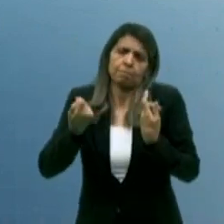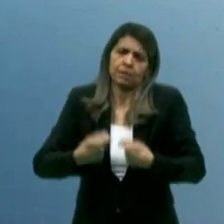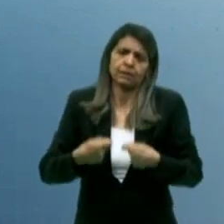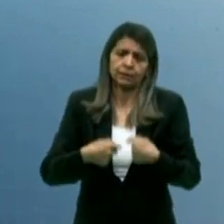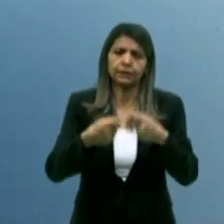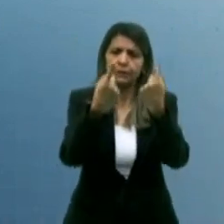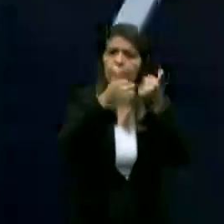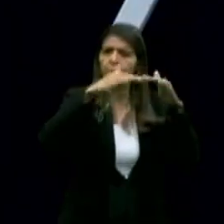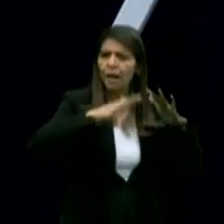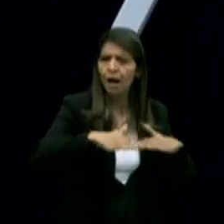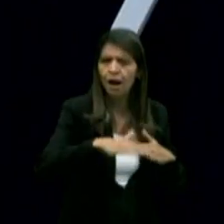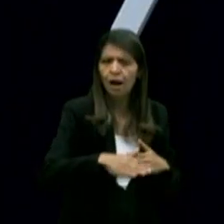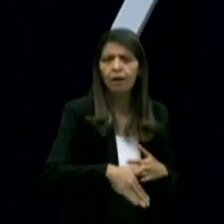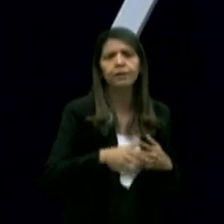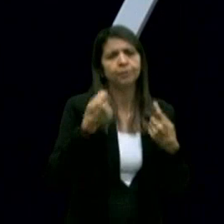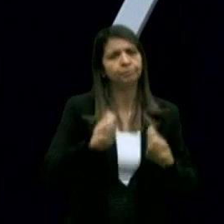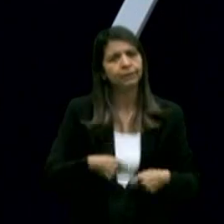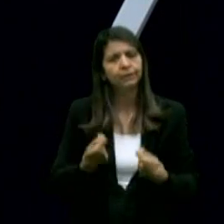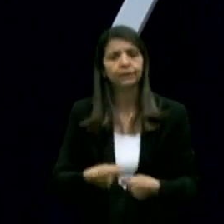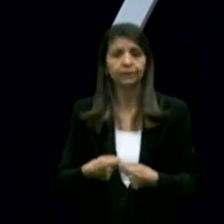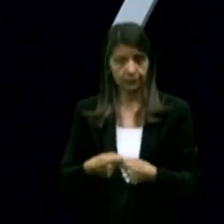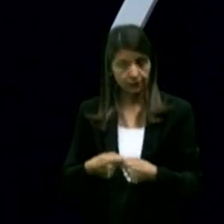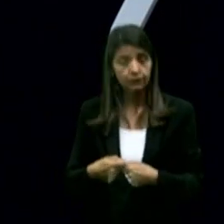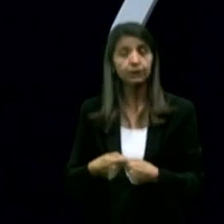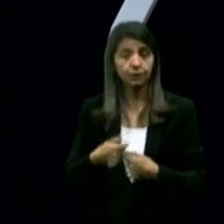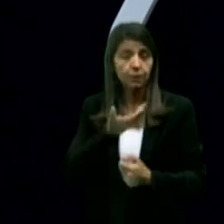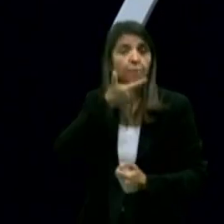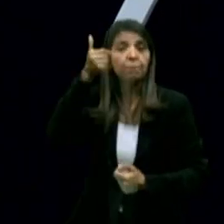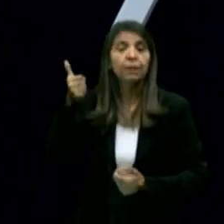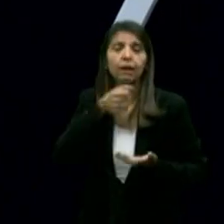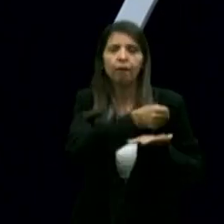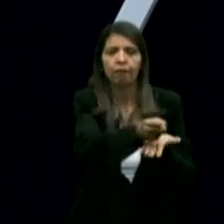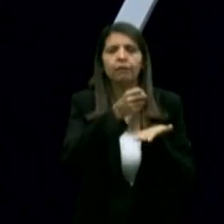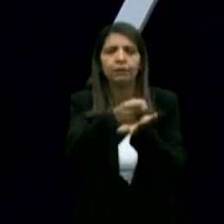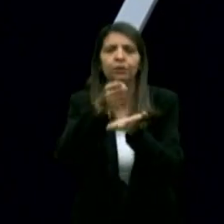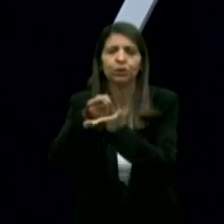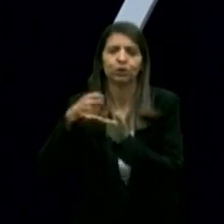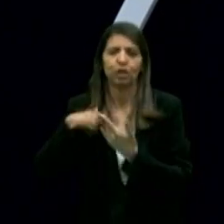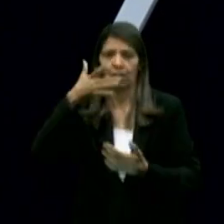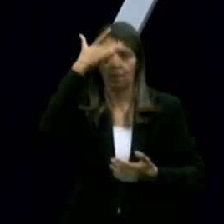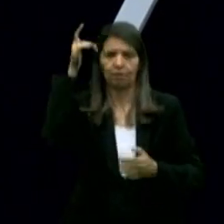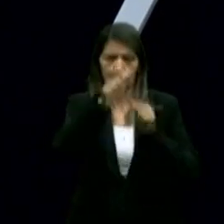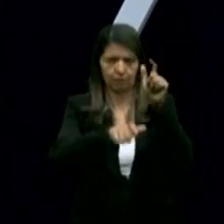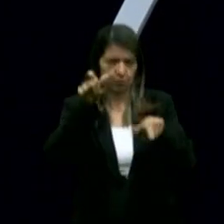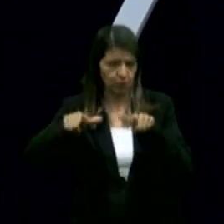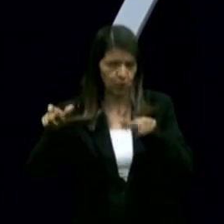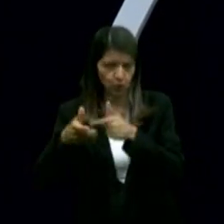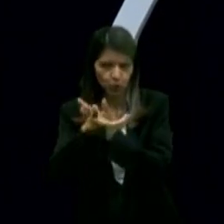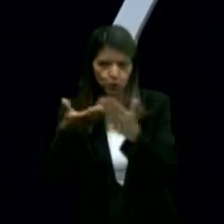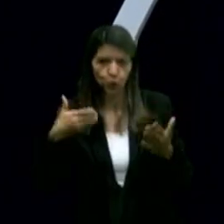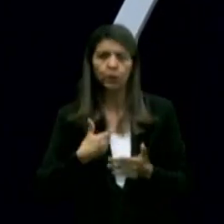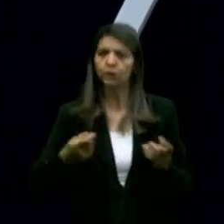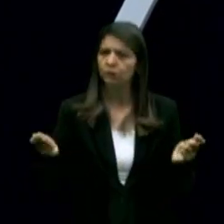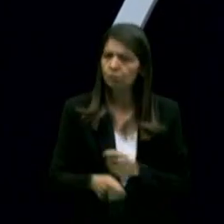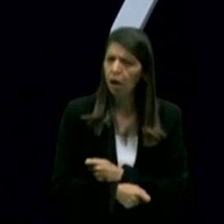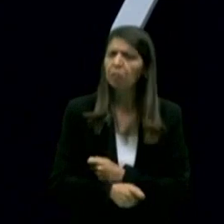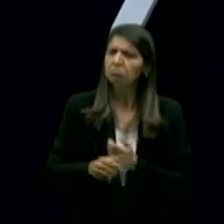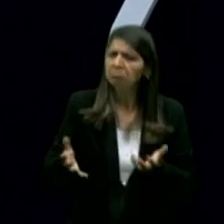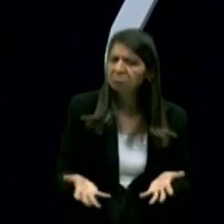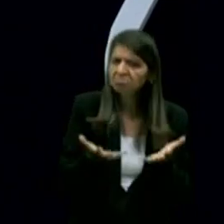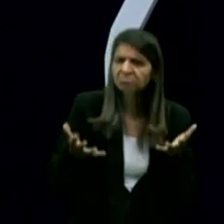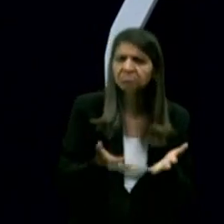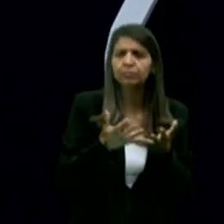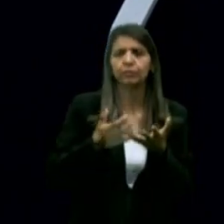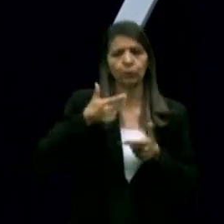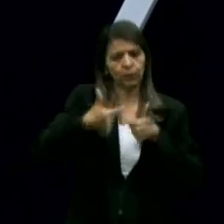a produção e fazendo com que esse barateamento chegue ao consumidor, será uma das nossas iniciativas. Gestão